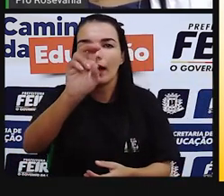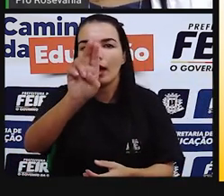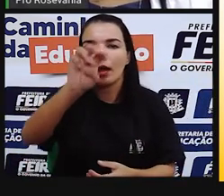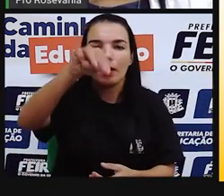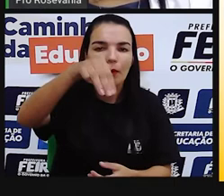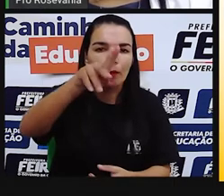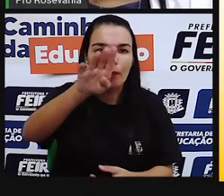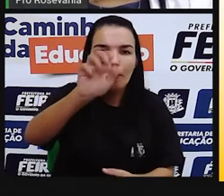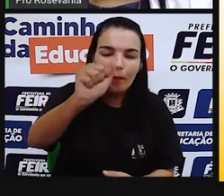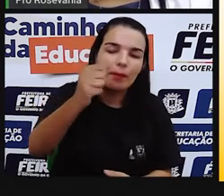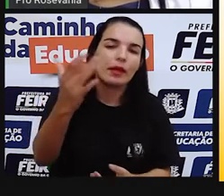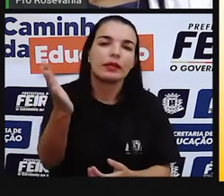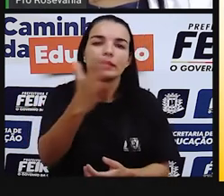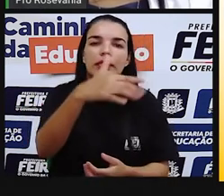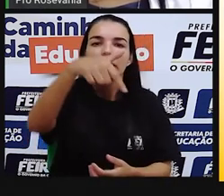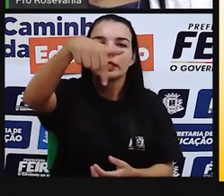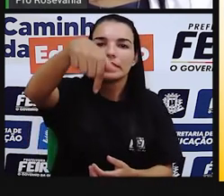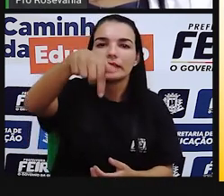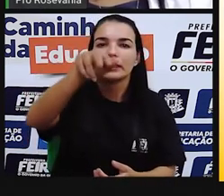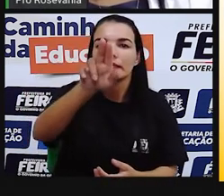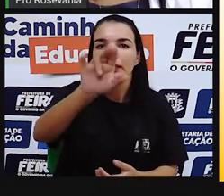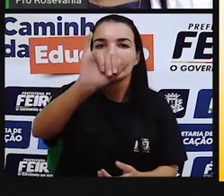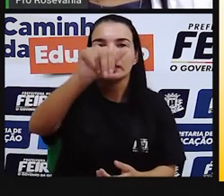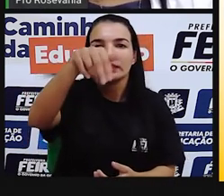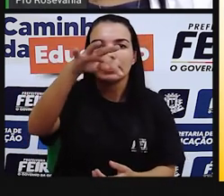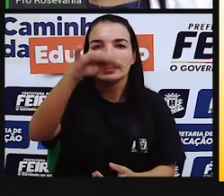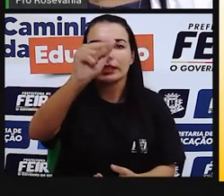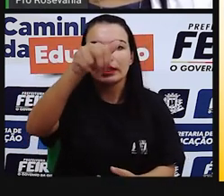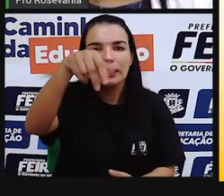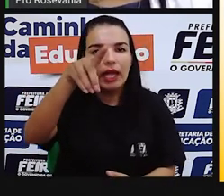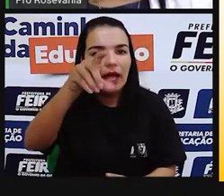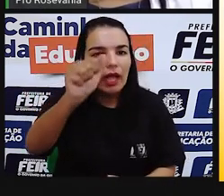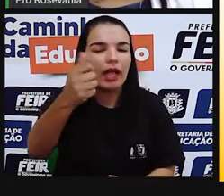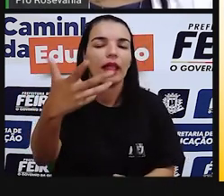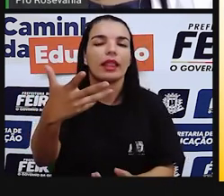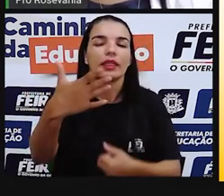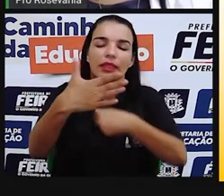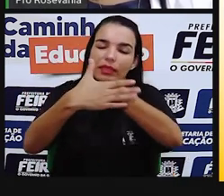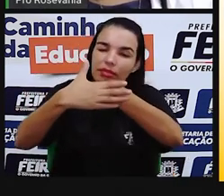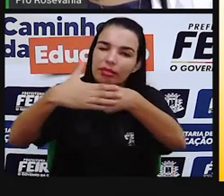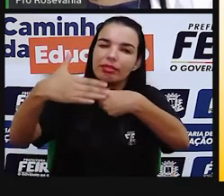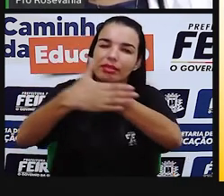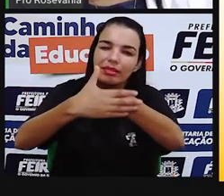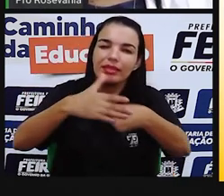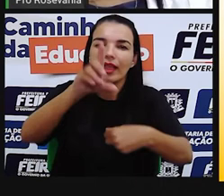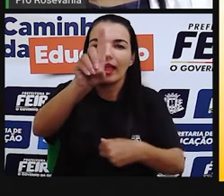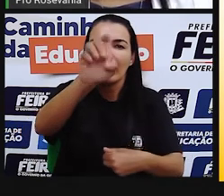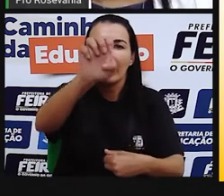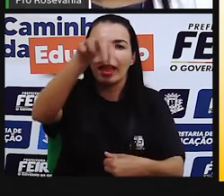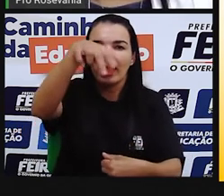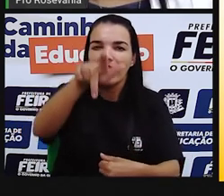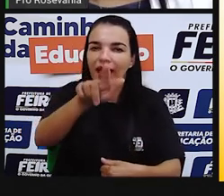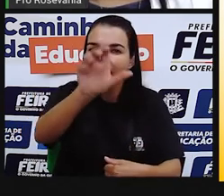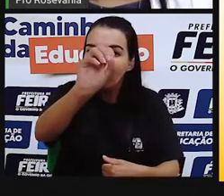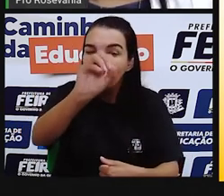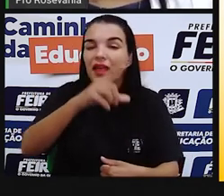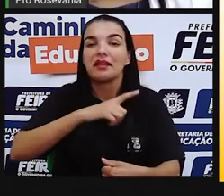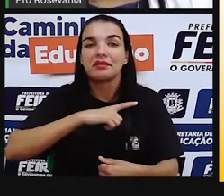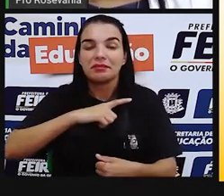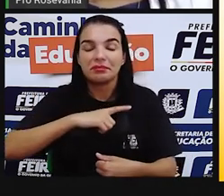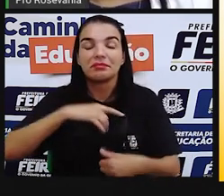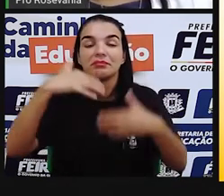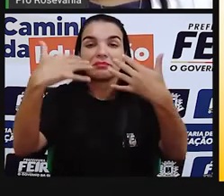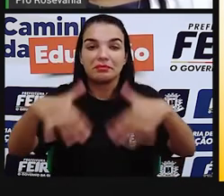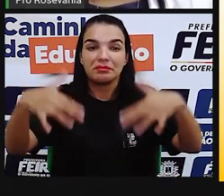Titanas, caçunelas, coceadoras, Bembo, cachimbo, cuica, macumba, bumbum,